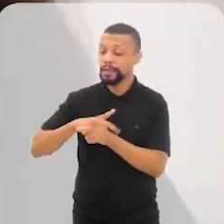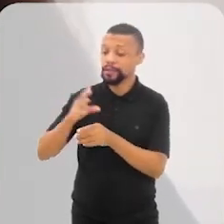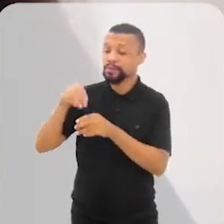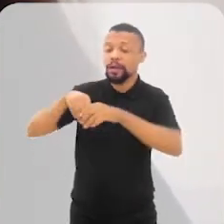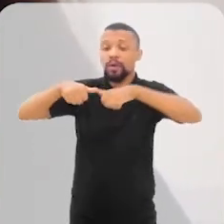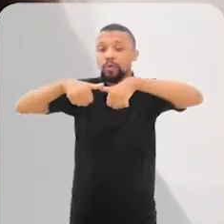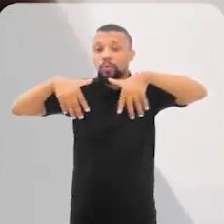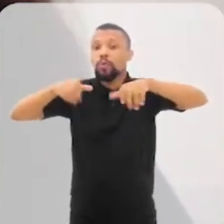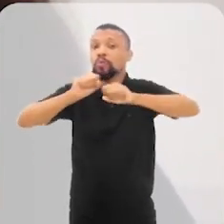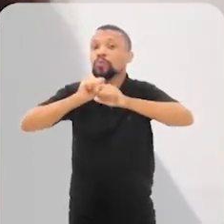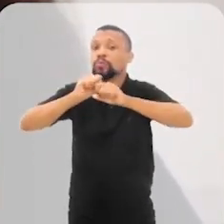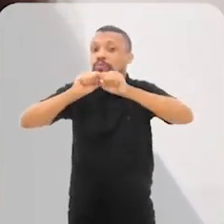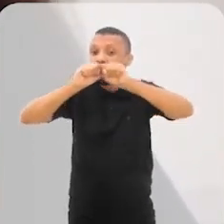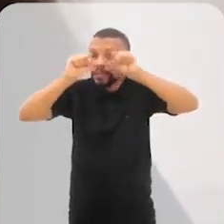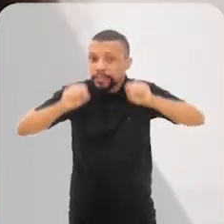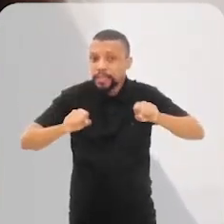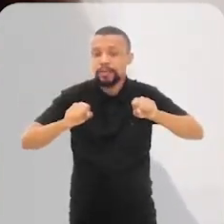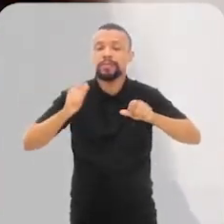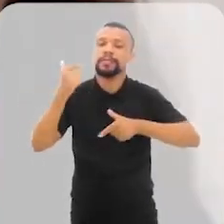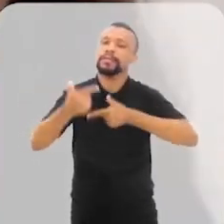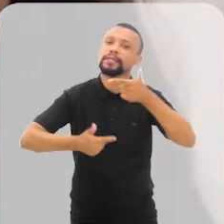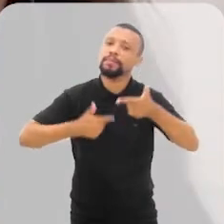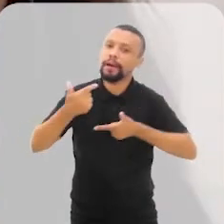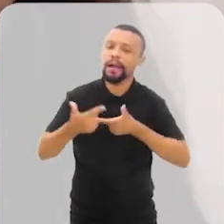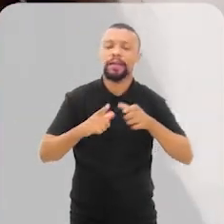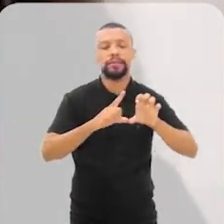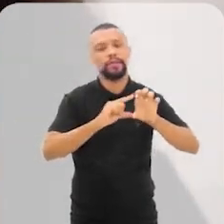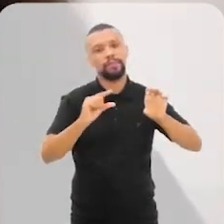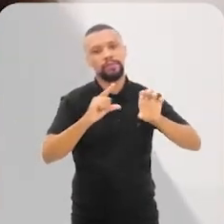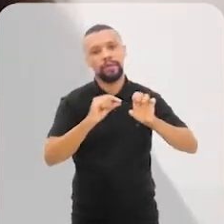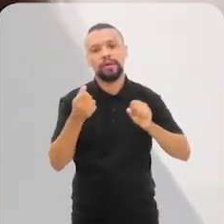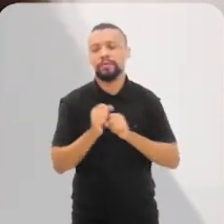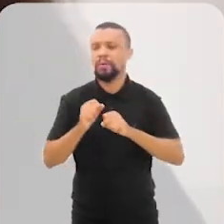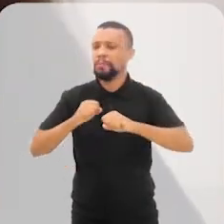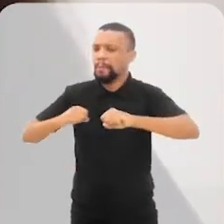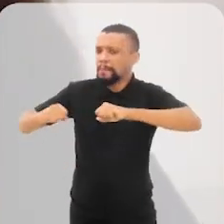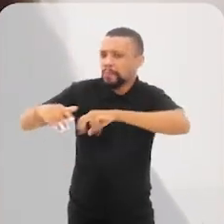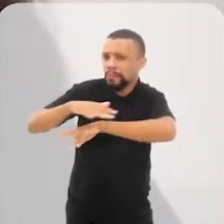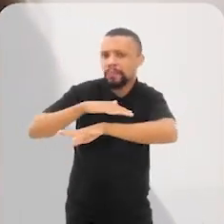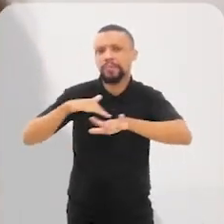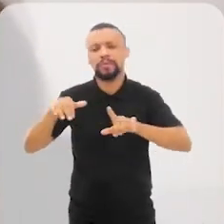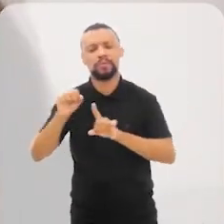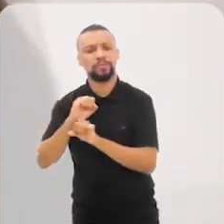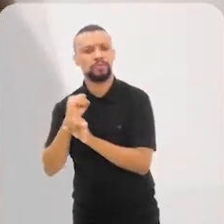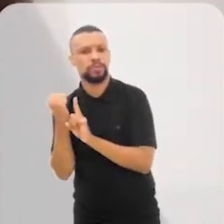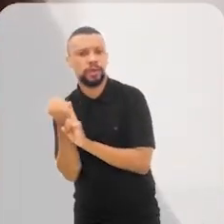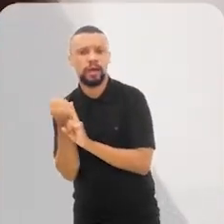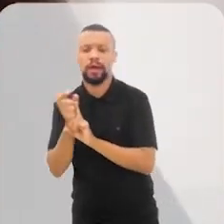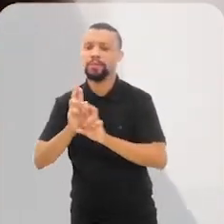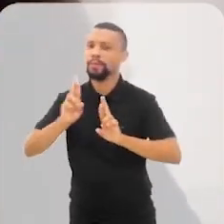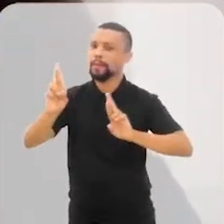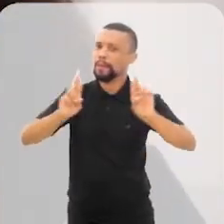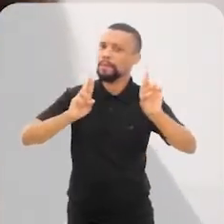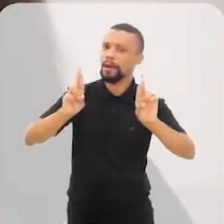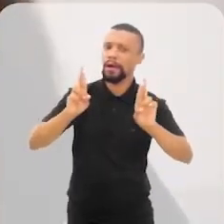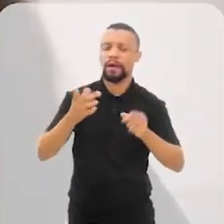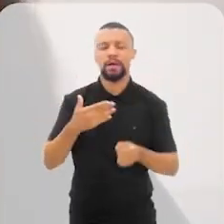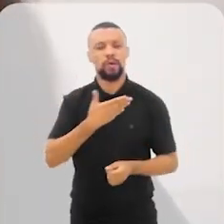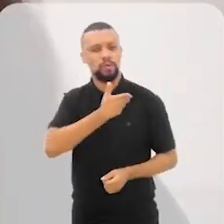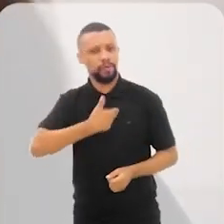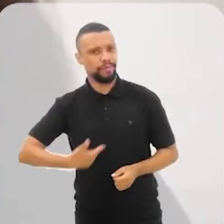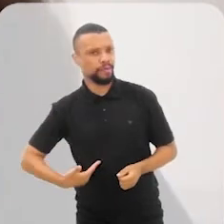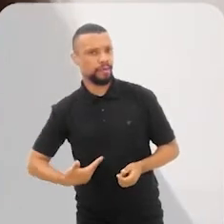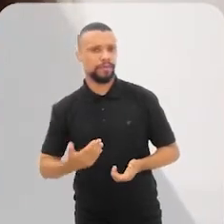ecossistema onde trabalham, desde os empreendedores, os movimentos sociais, as outras representações, o